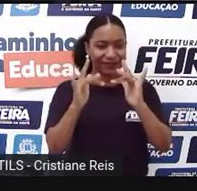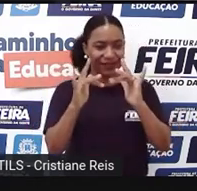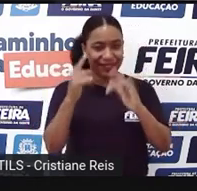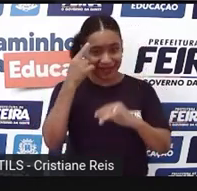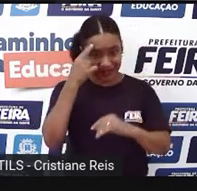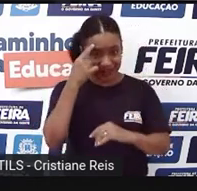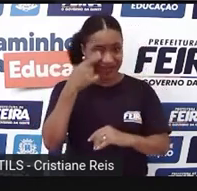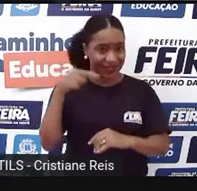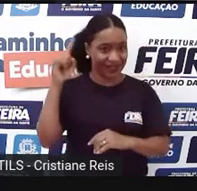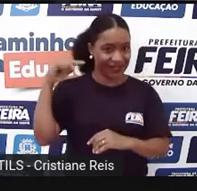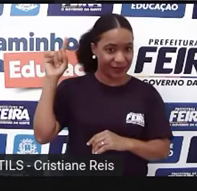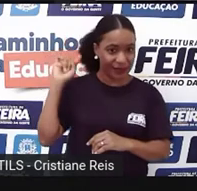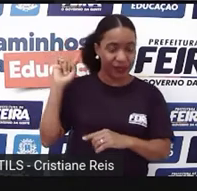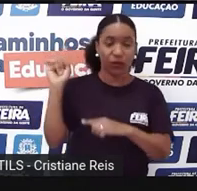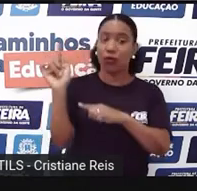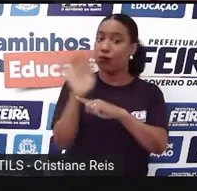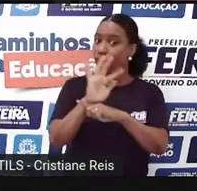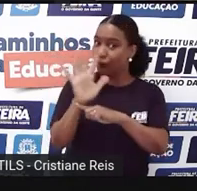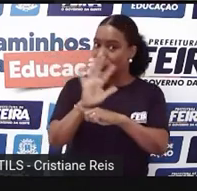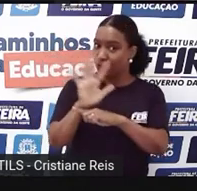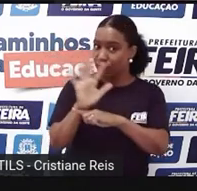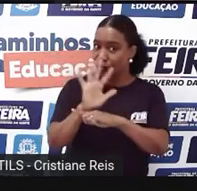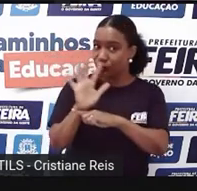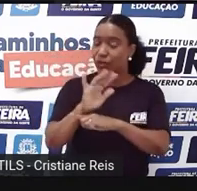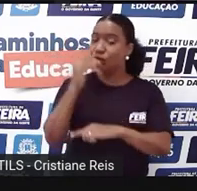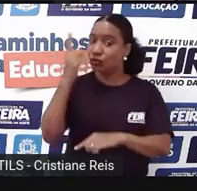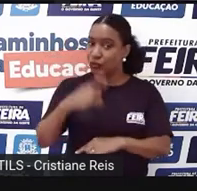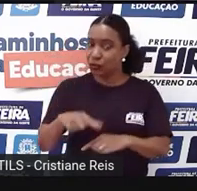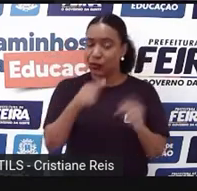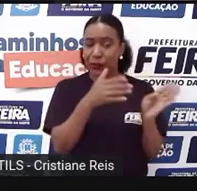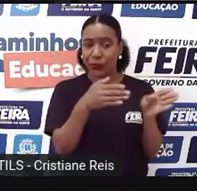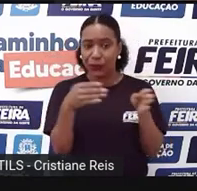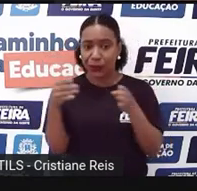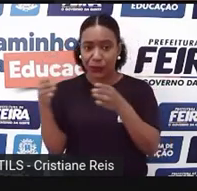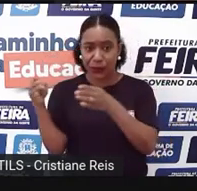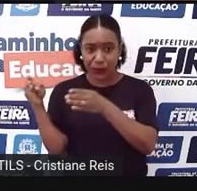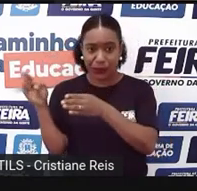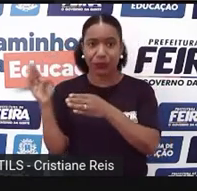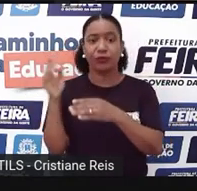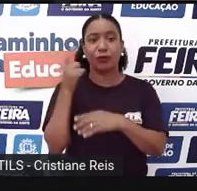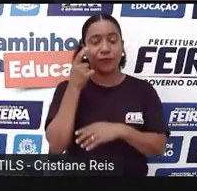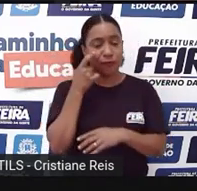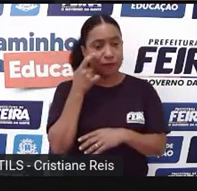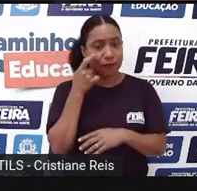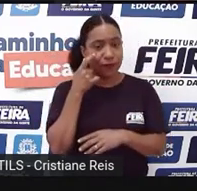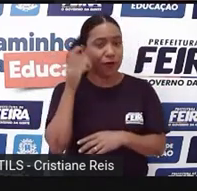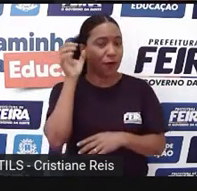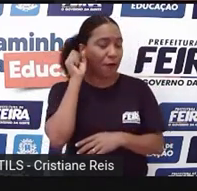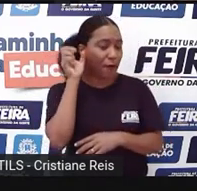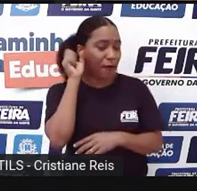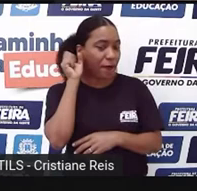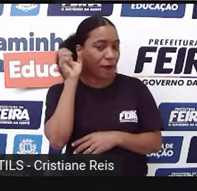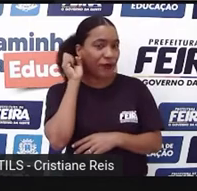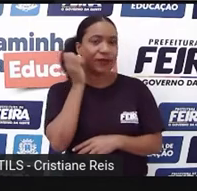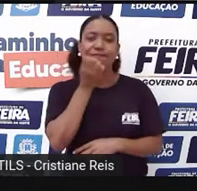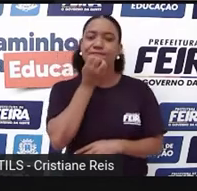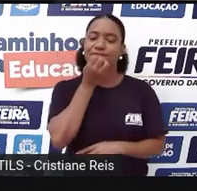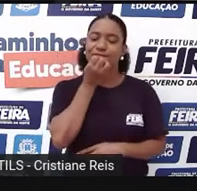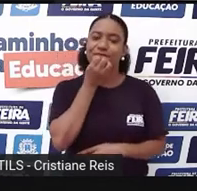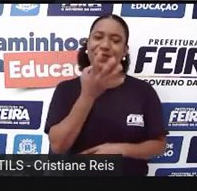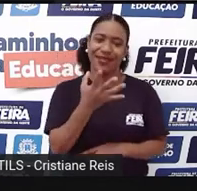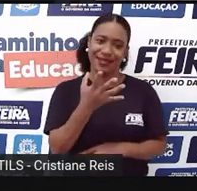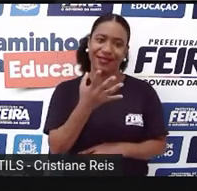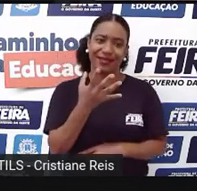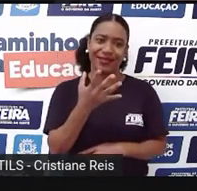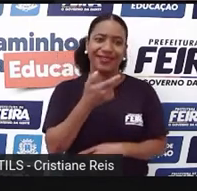exibir o vídeo. E eu gostaria que vocês acompanhassem junto comigo, treinando, olha, ouvindo bem, a língua